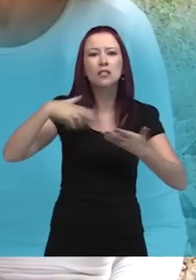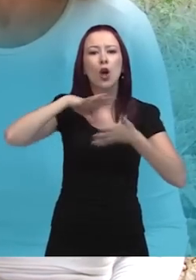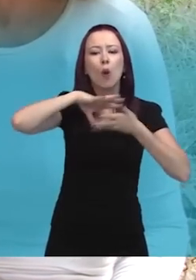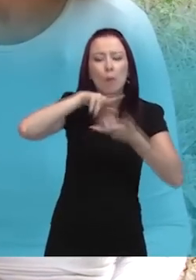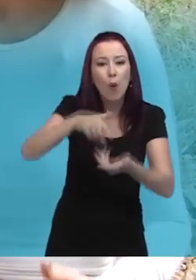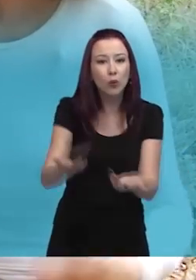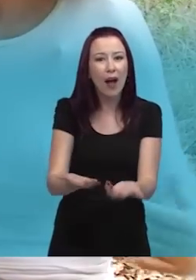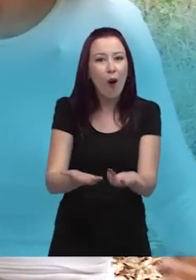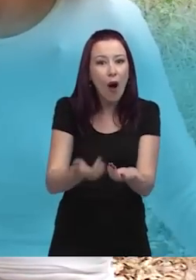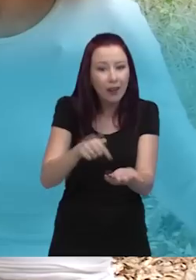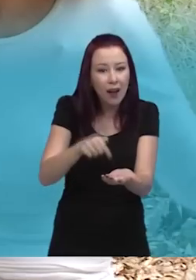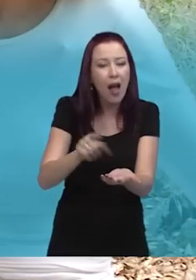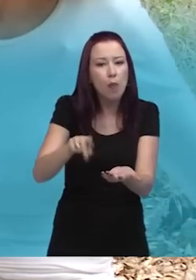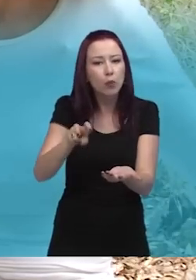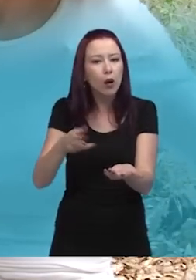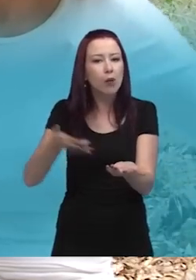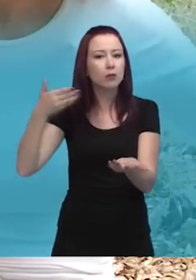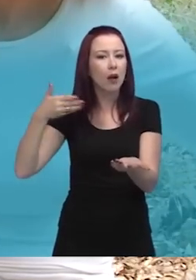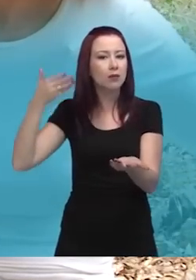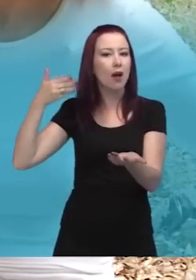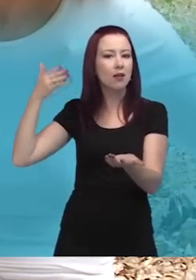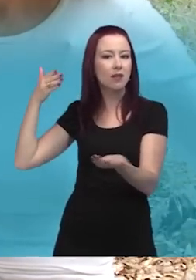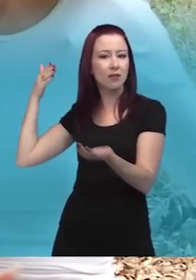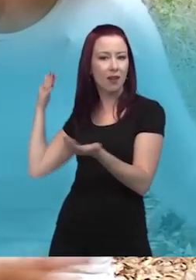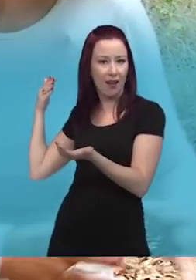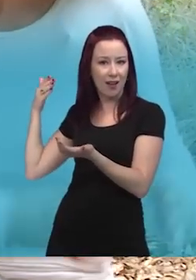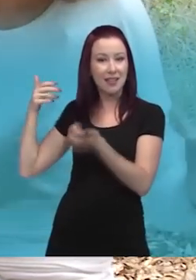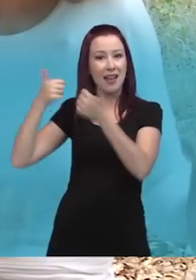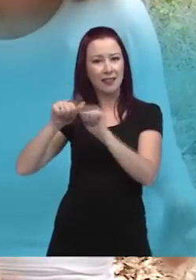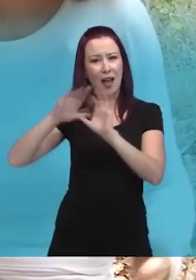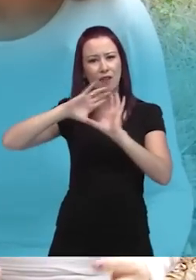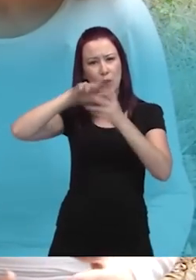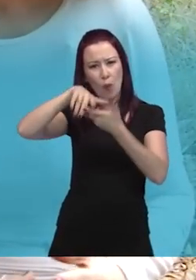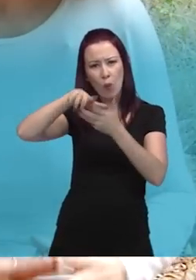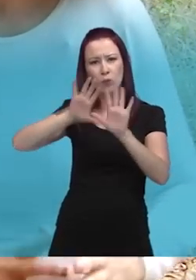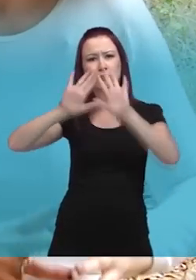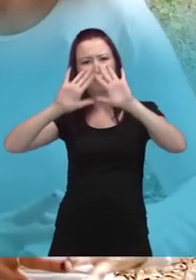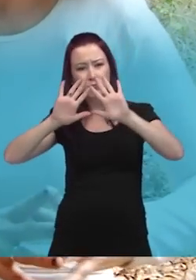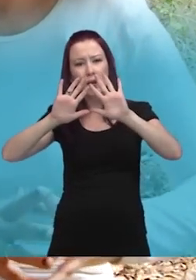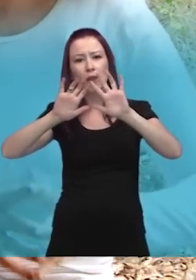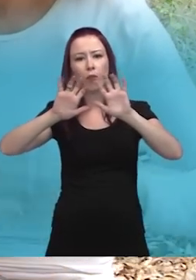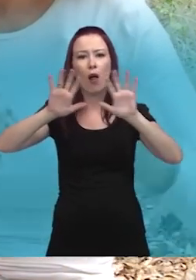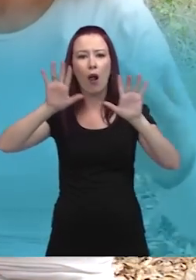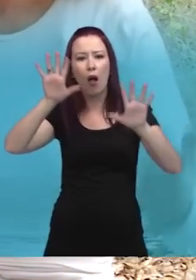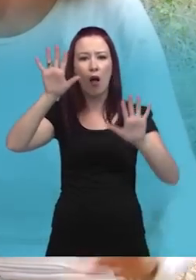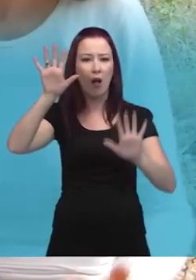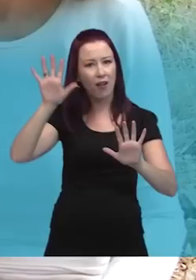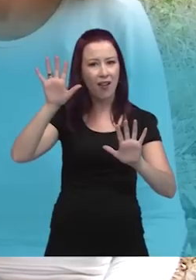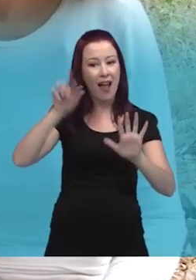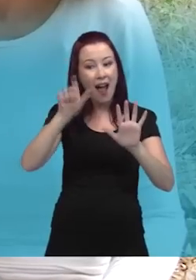ele não surgiu de nada. Ele surgiu há muitos milhões de anos atrás na África. As pessoas saíram de lá e, vamos dizer, se